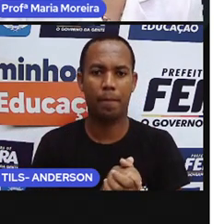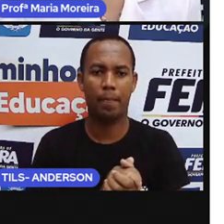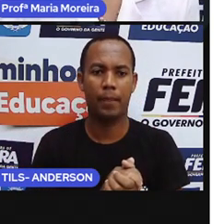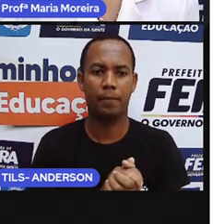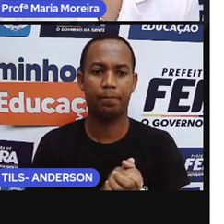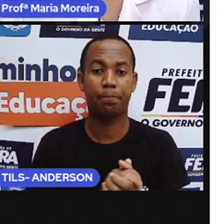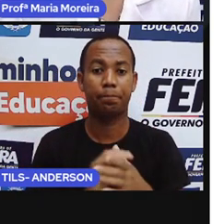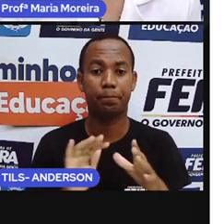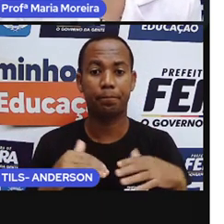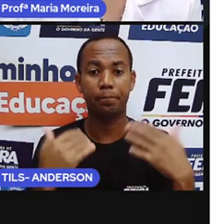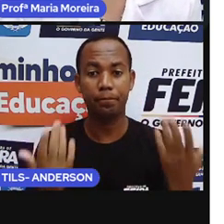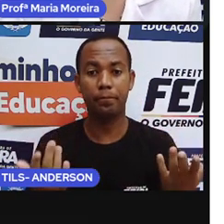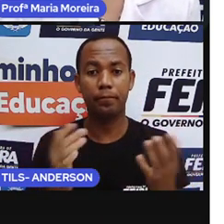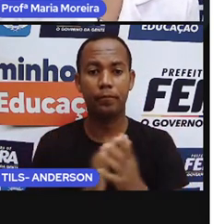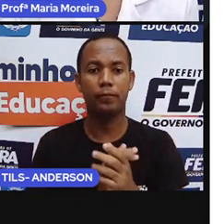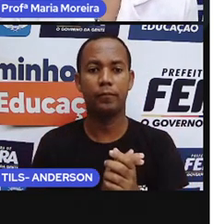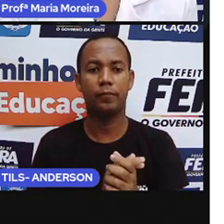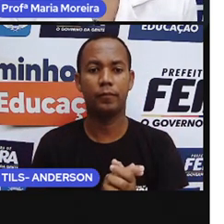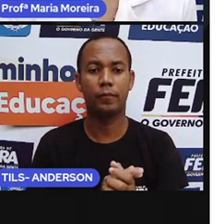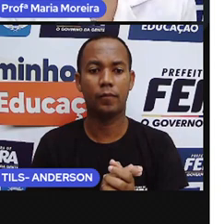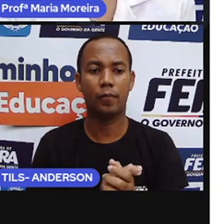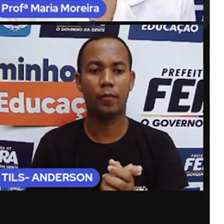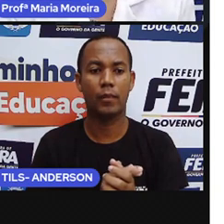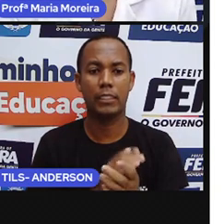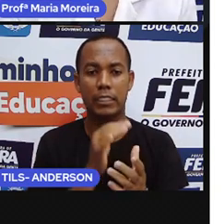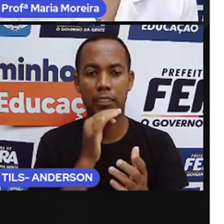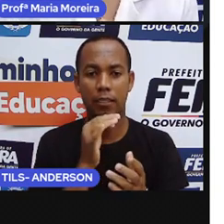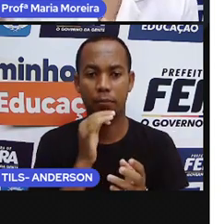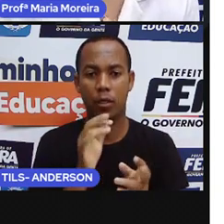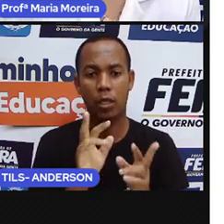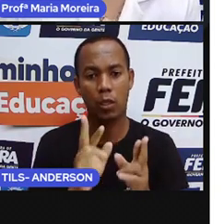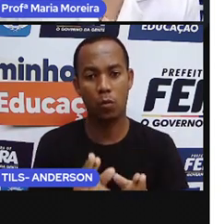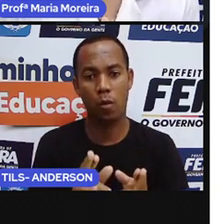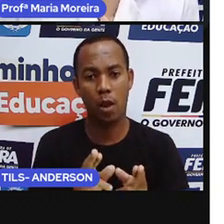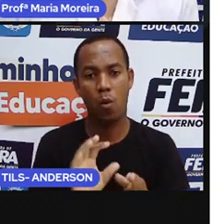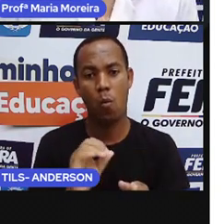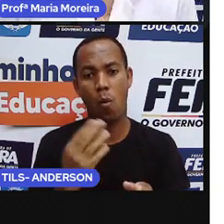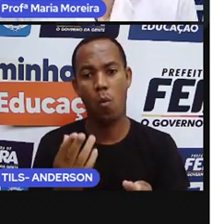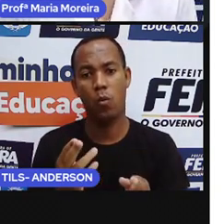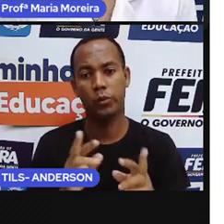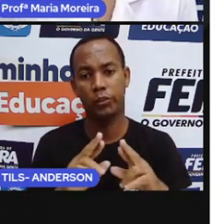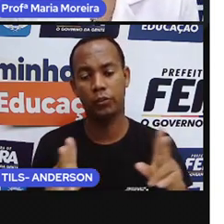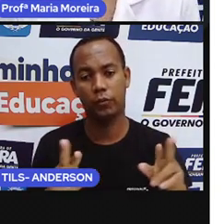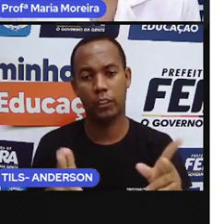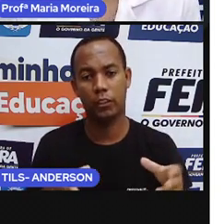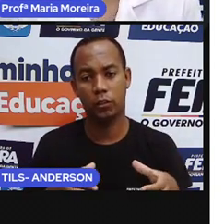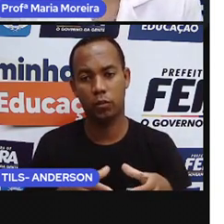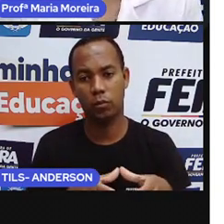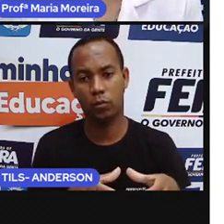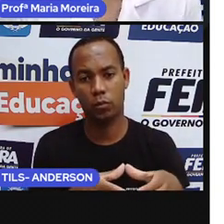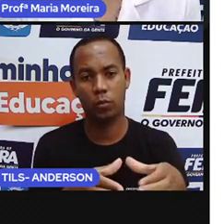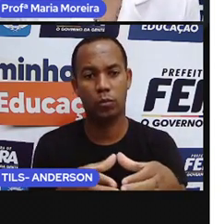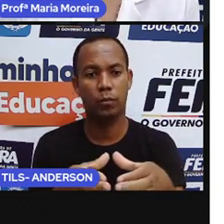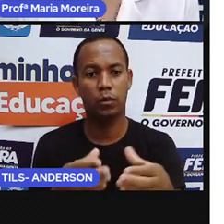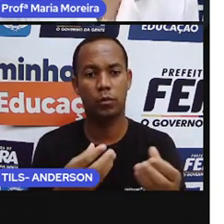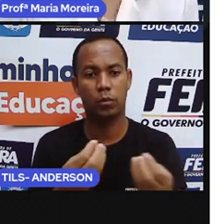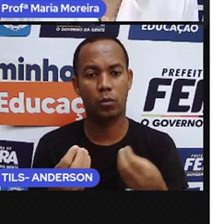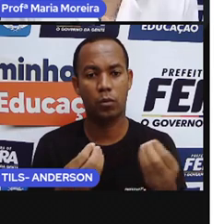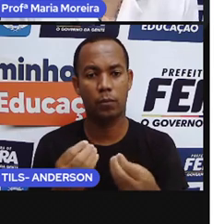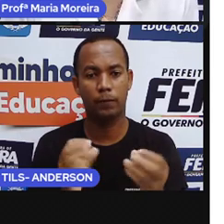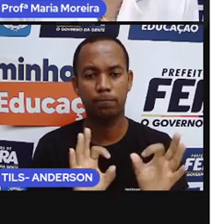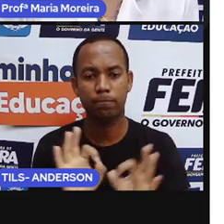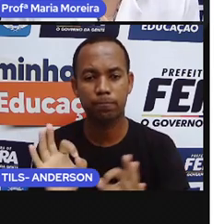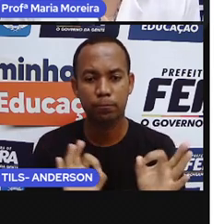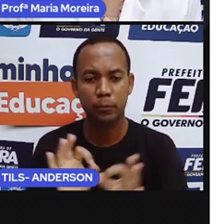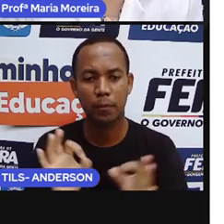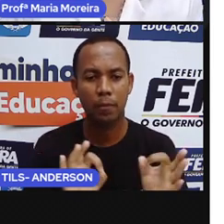Bom. Mesmo que esta divisão não seja igual, né? Em todos os povos, as tarefas relacionadas ao preparo dos